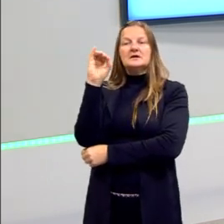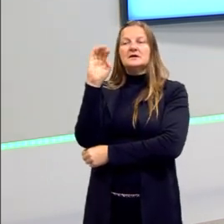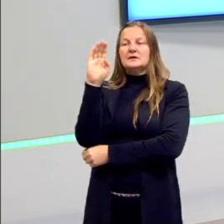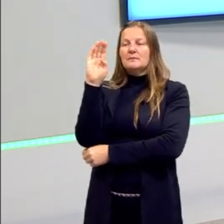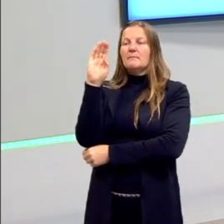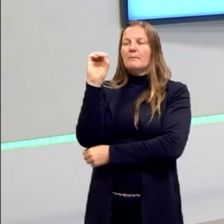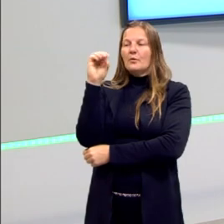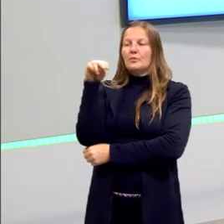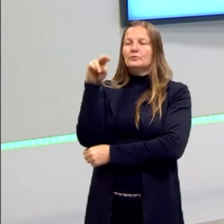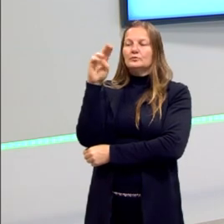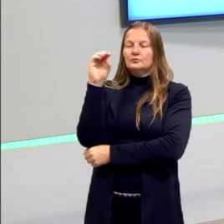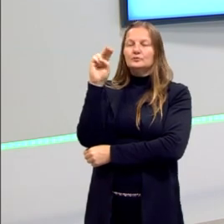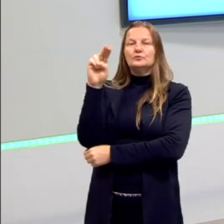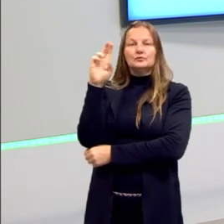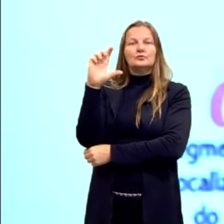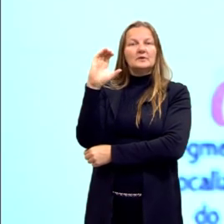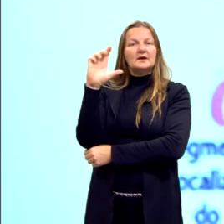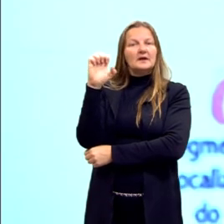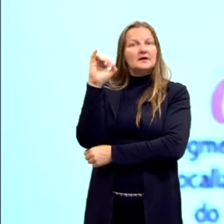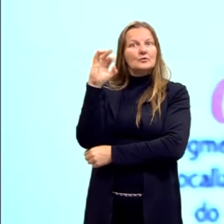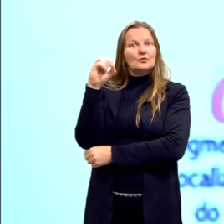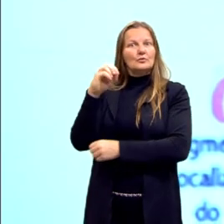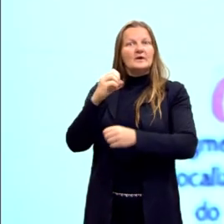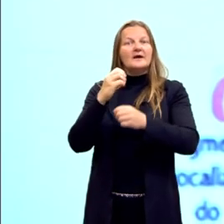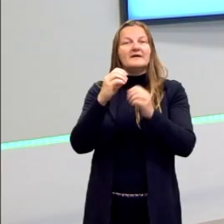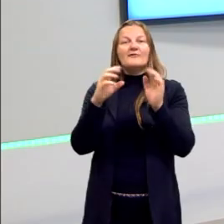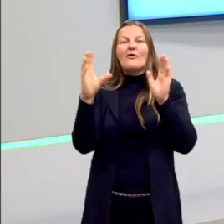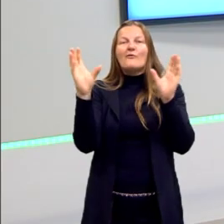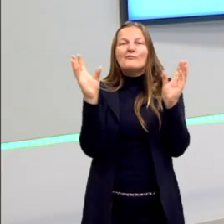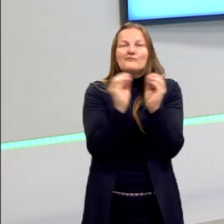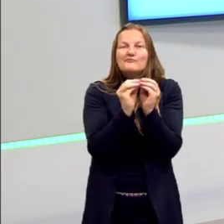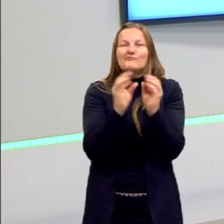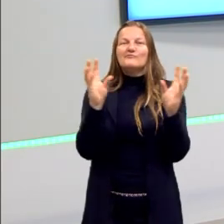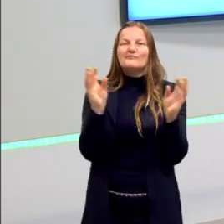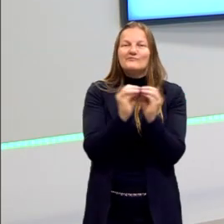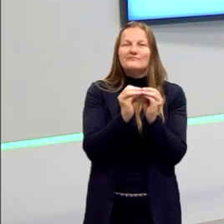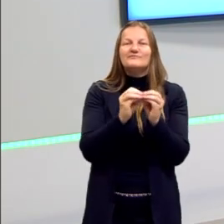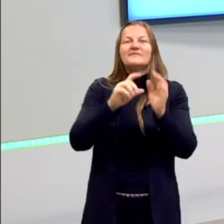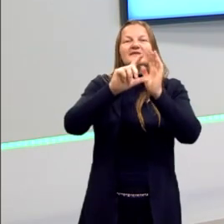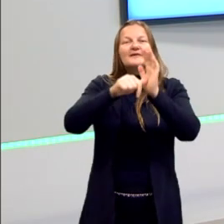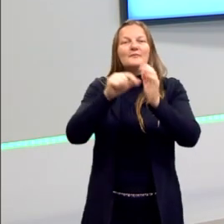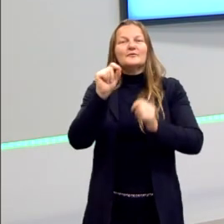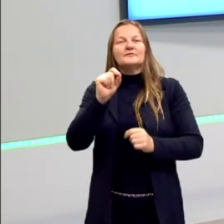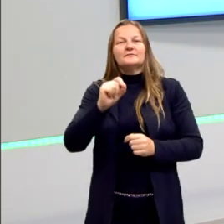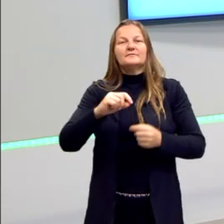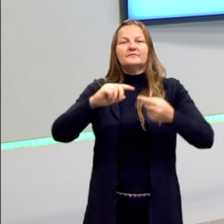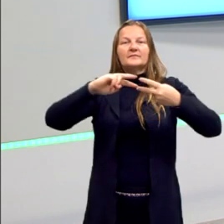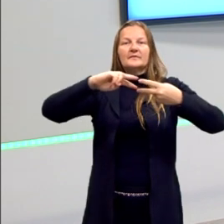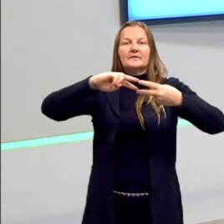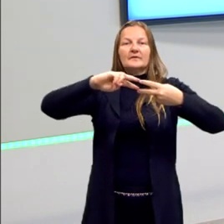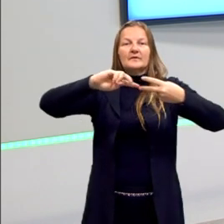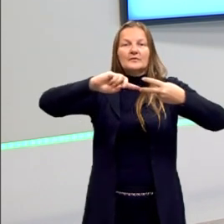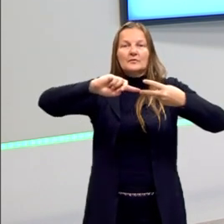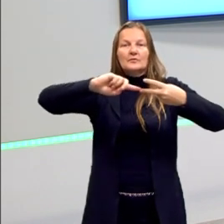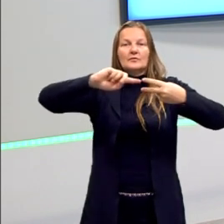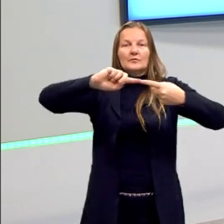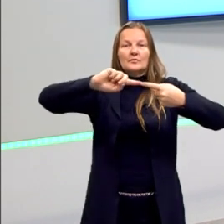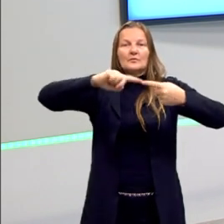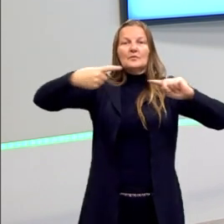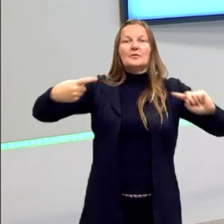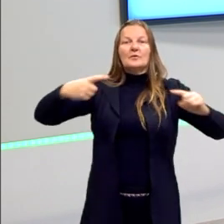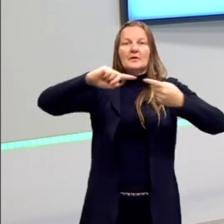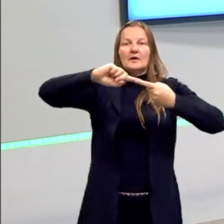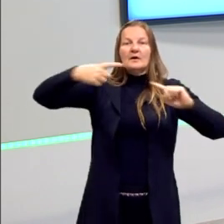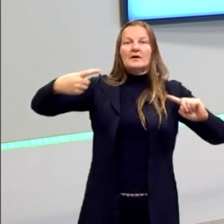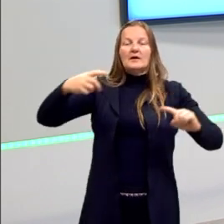informações genéticas do indivíduo. Depois nós temos o RNA, que é uma sigla